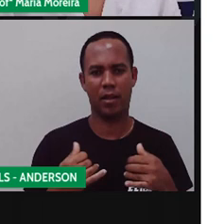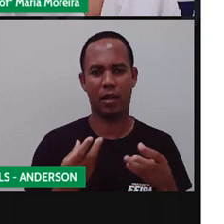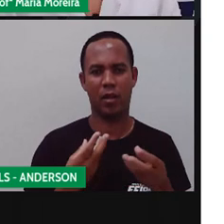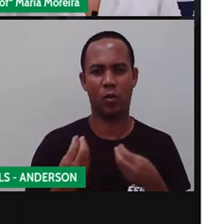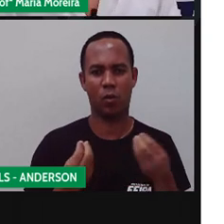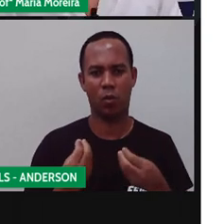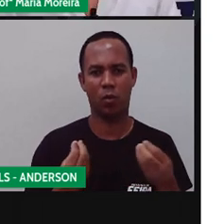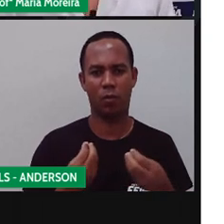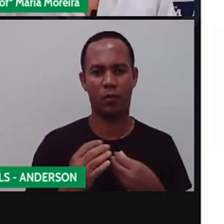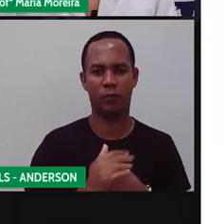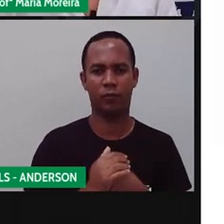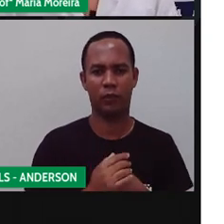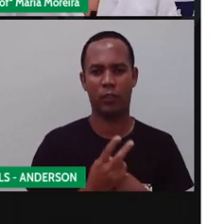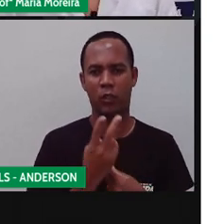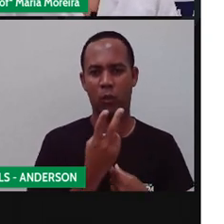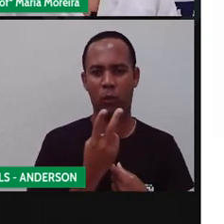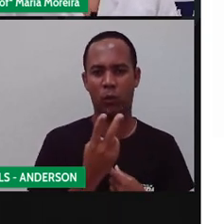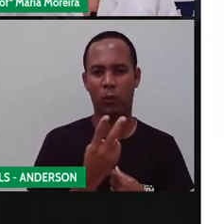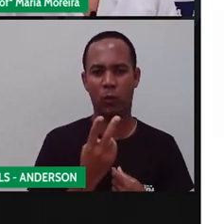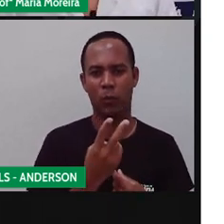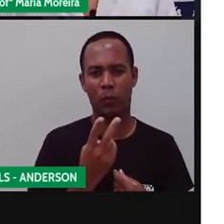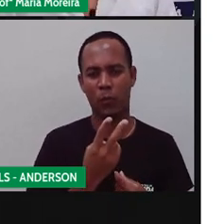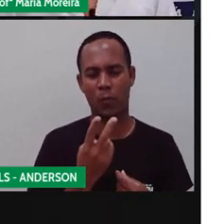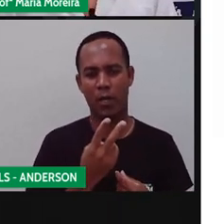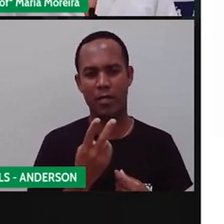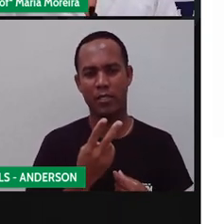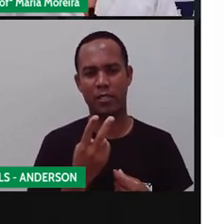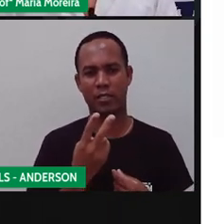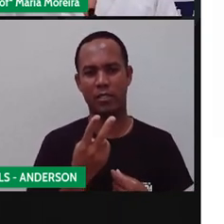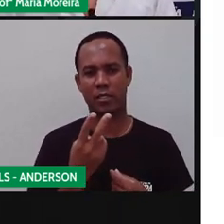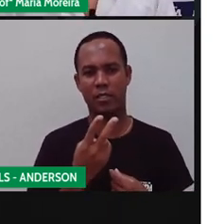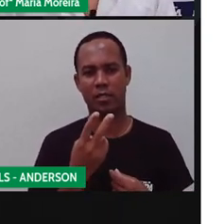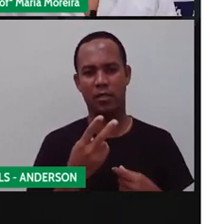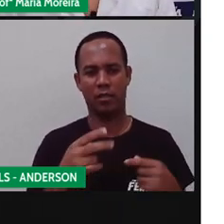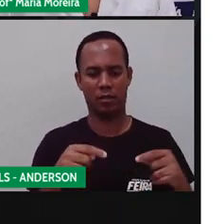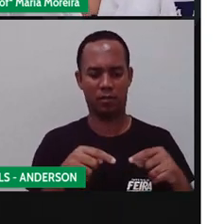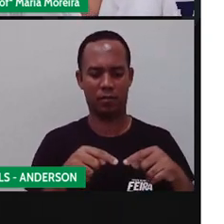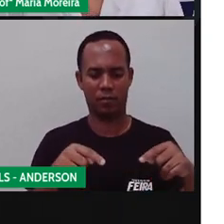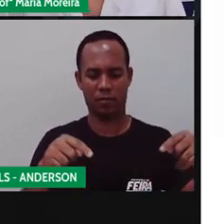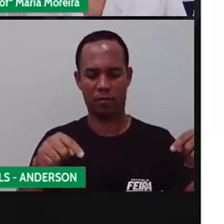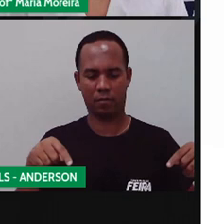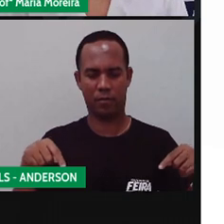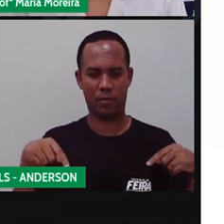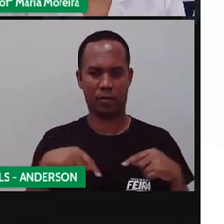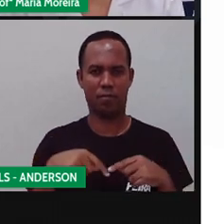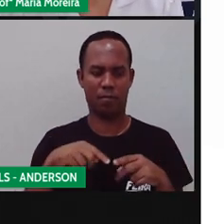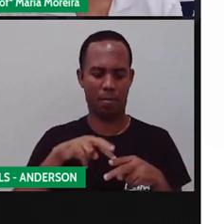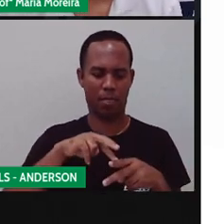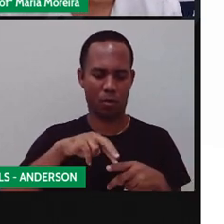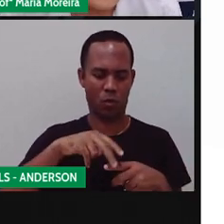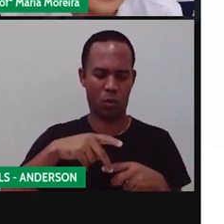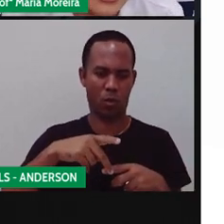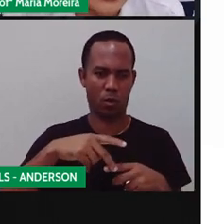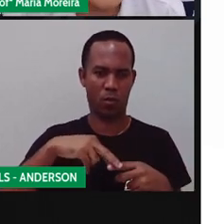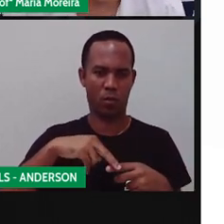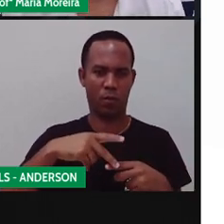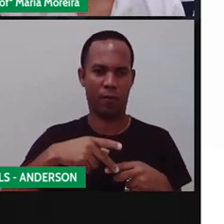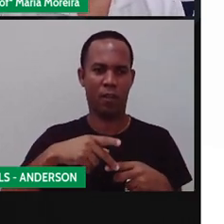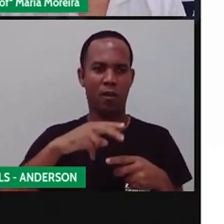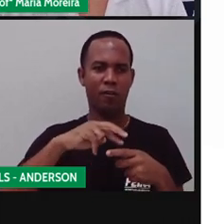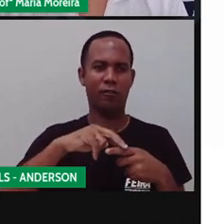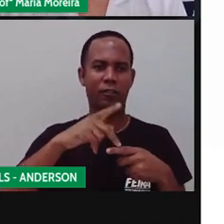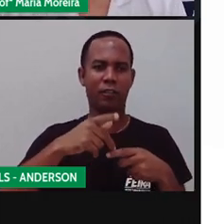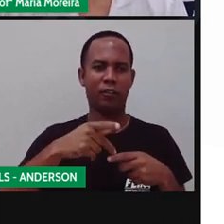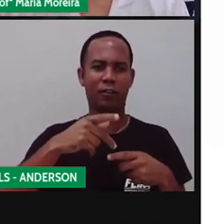criança. Duas esticam o elástico, colocando, né? Em volta das pernas. E aí a gente já que brinca, quê? Pezinho.